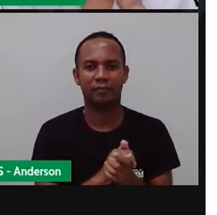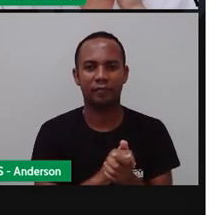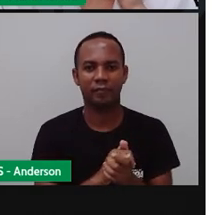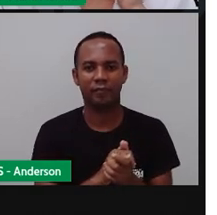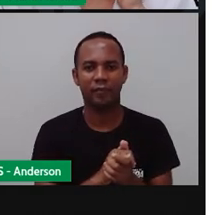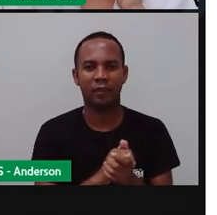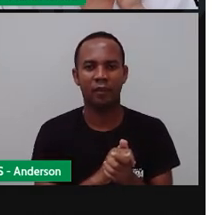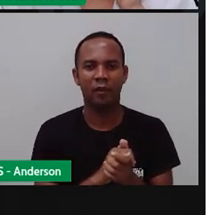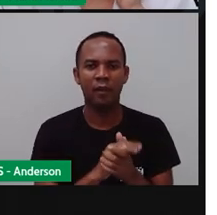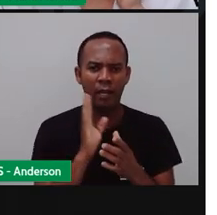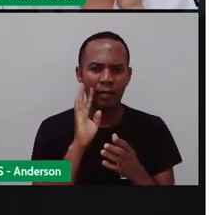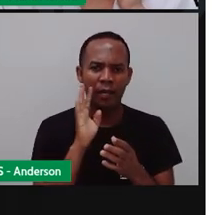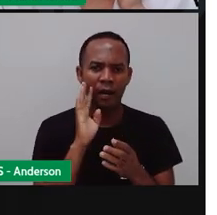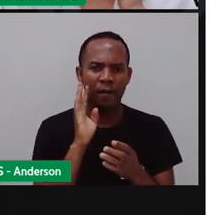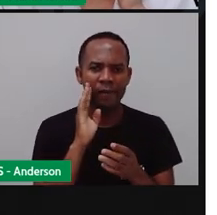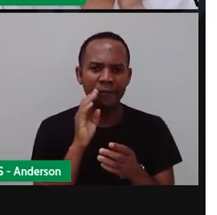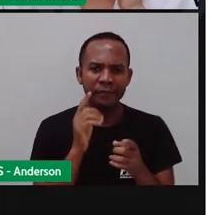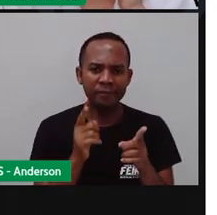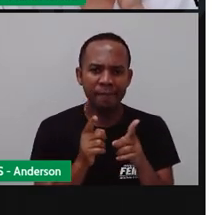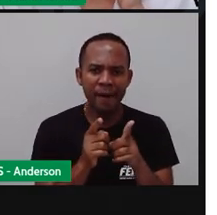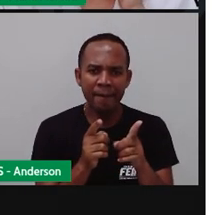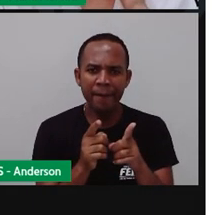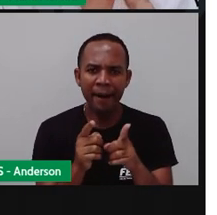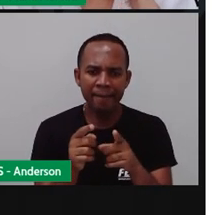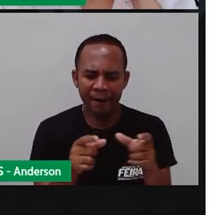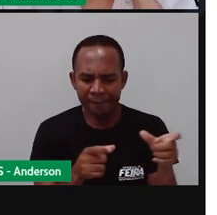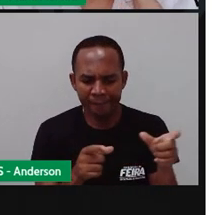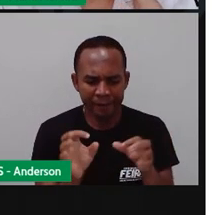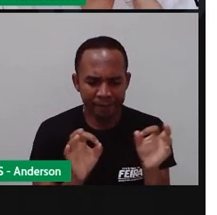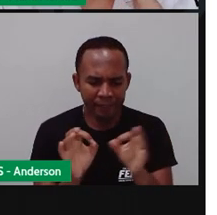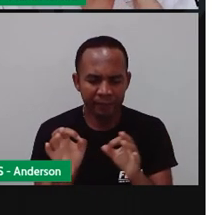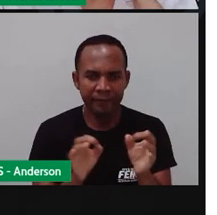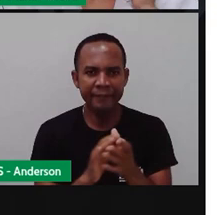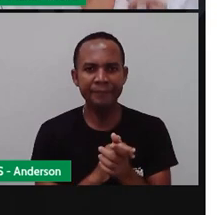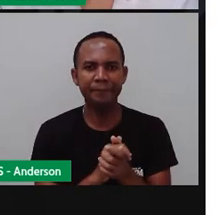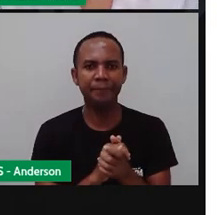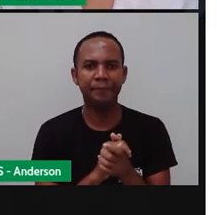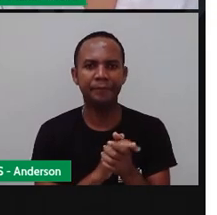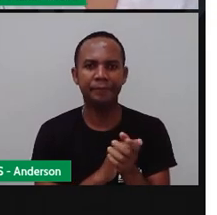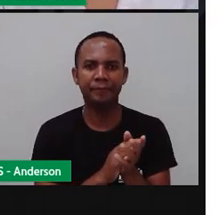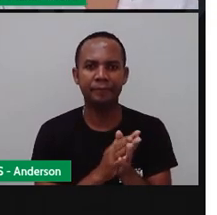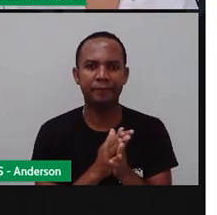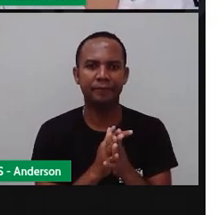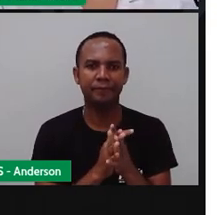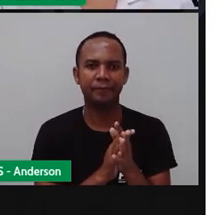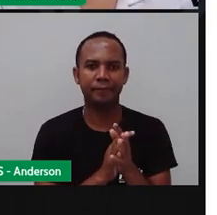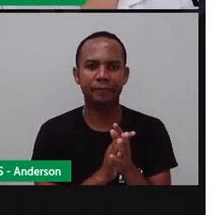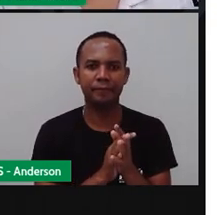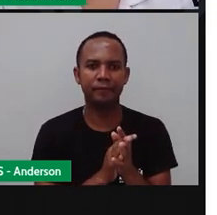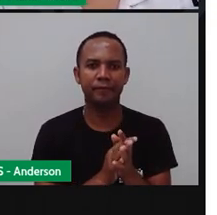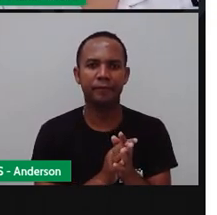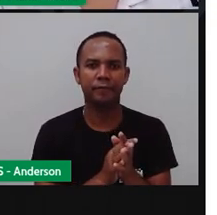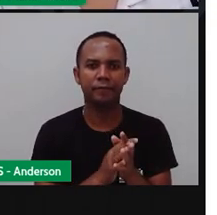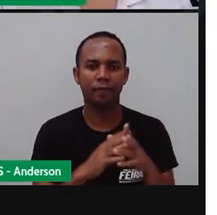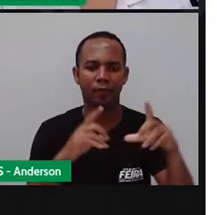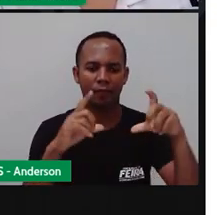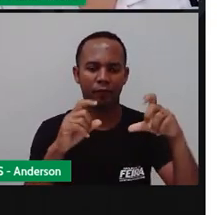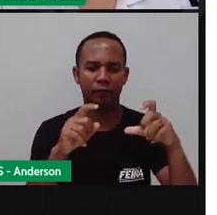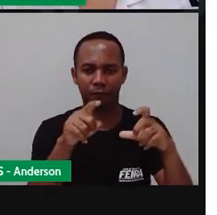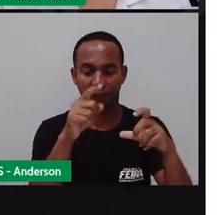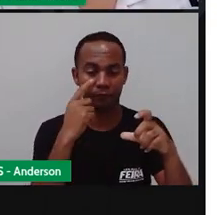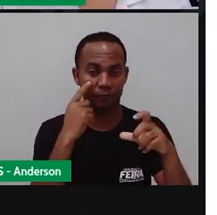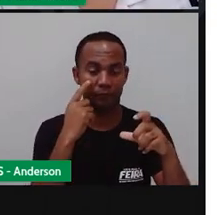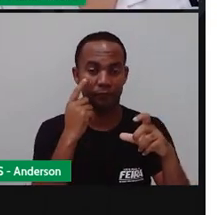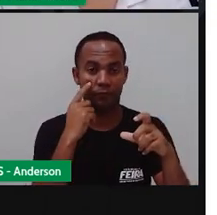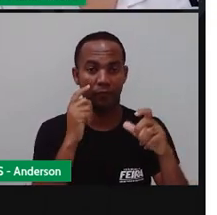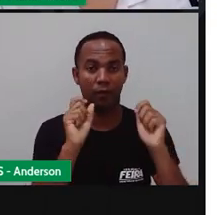É bem interessante porque você vê isso em determinado espaço em miniatura. Bom, as maquetes, né, elas podem ser